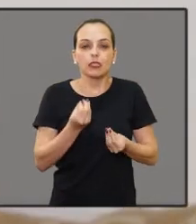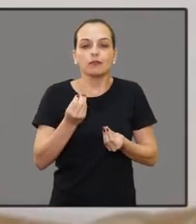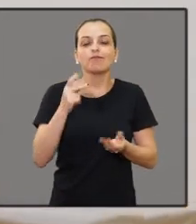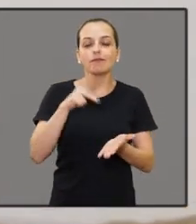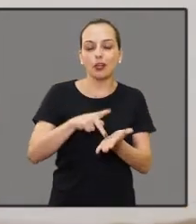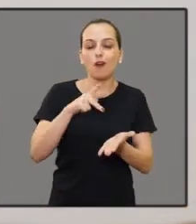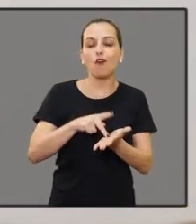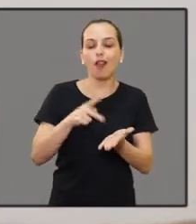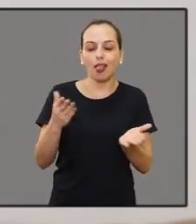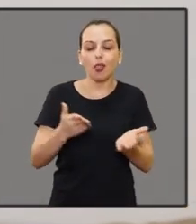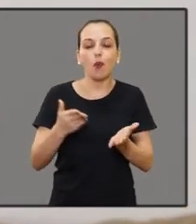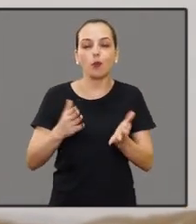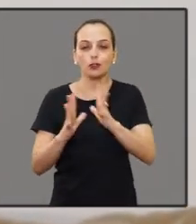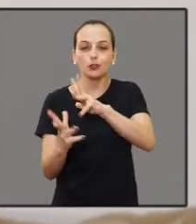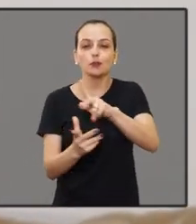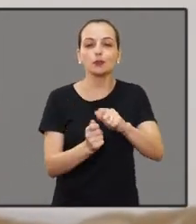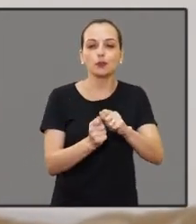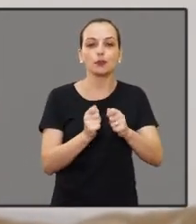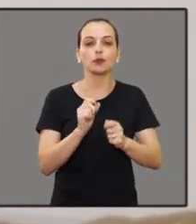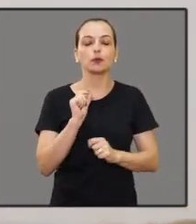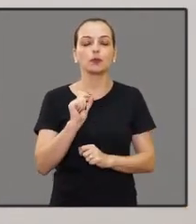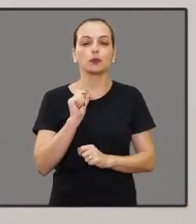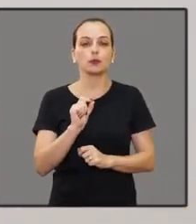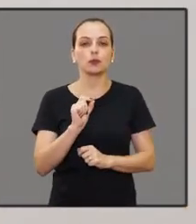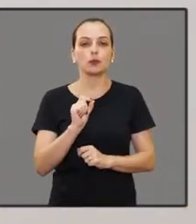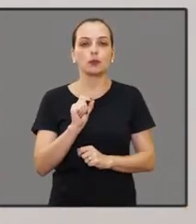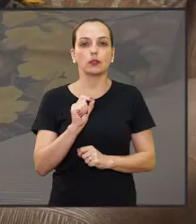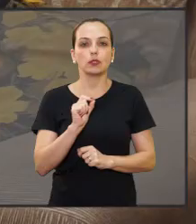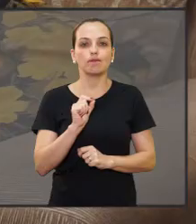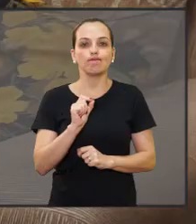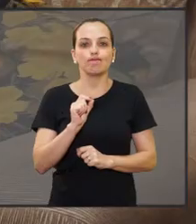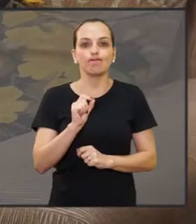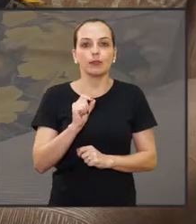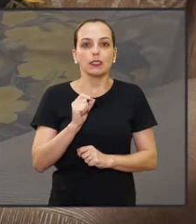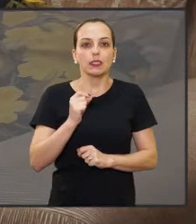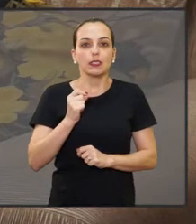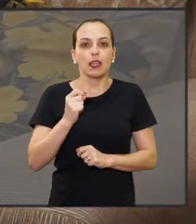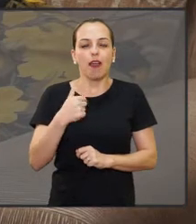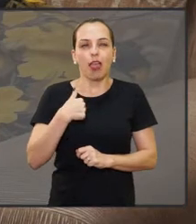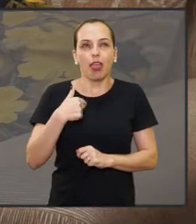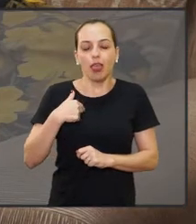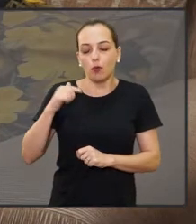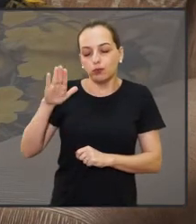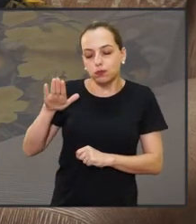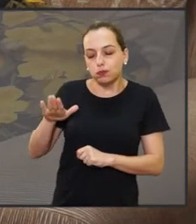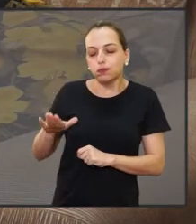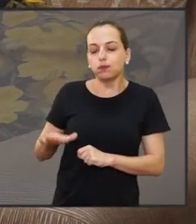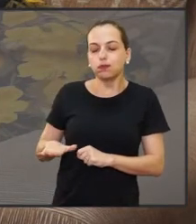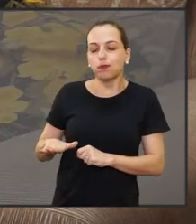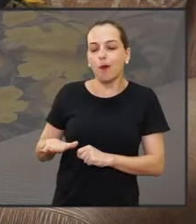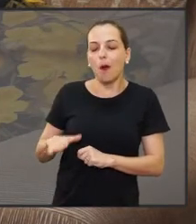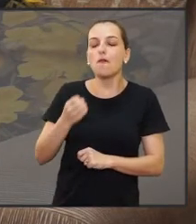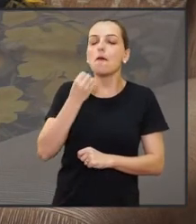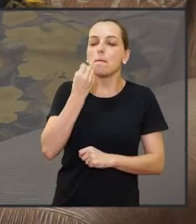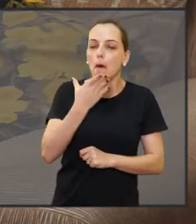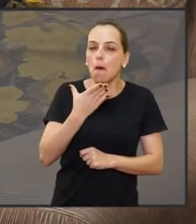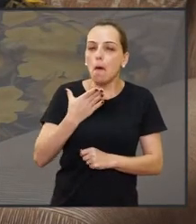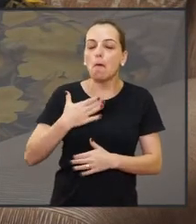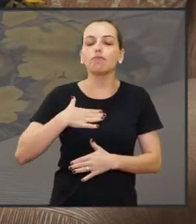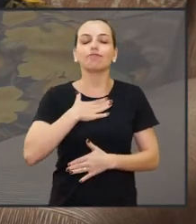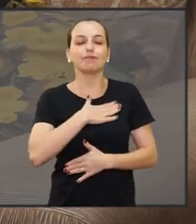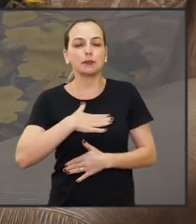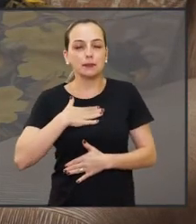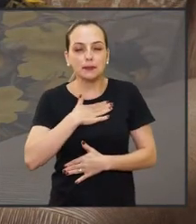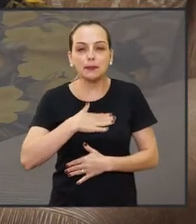É a realidade, de hoje em dia. A minha infância, foi uma infância boa, infância